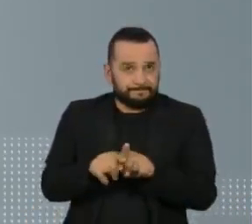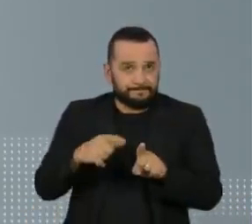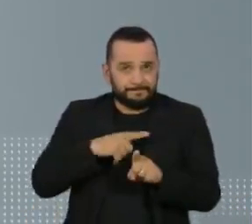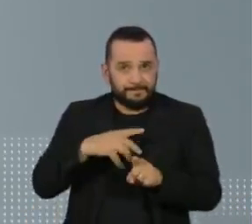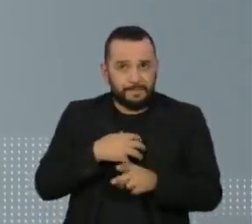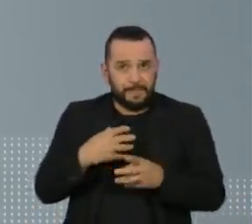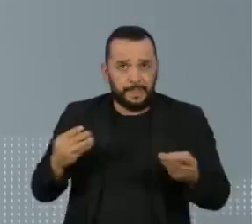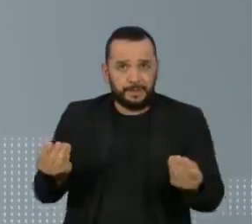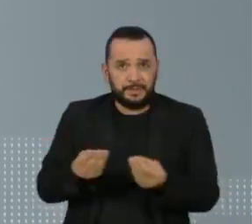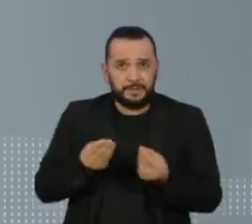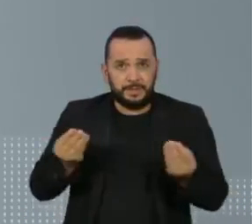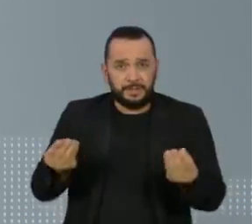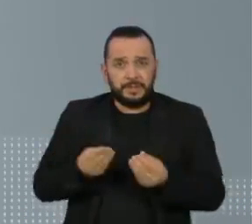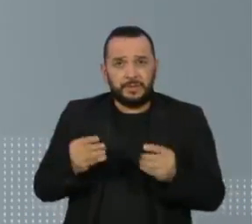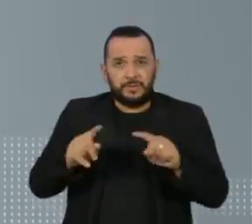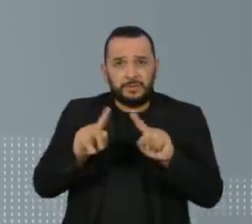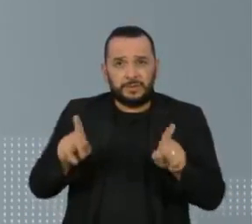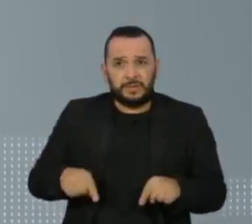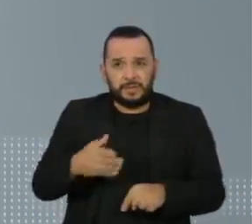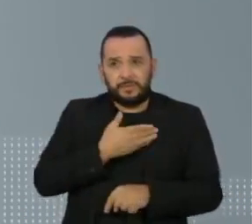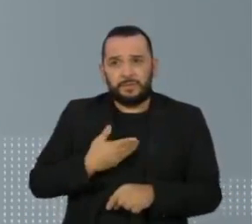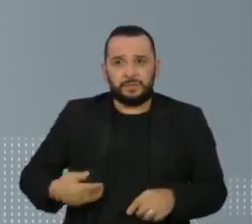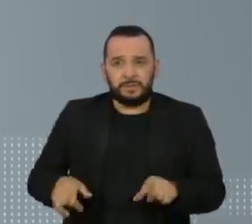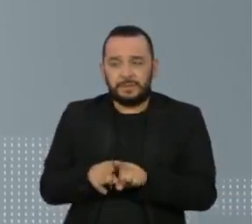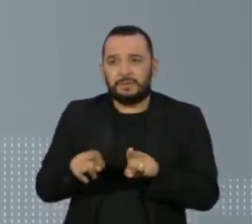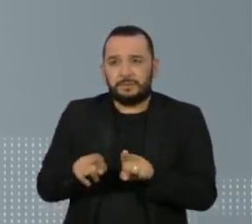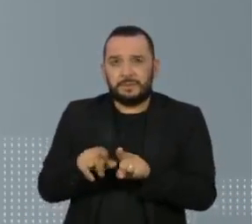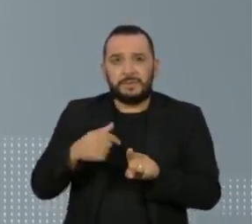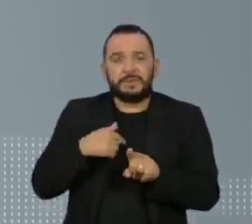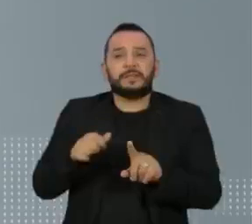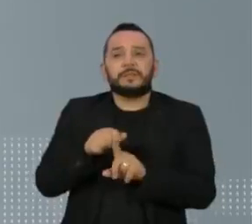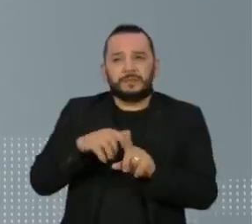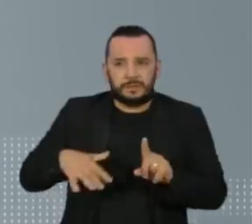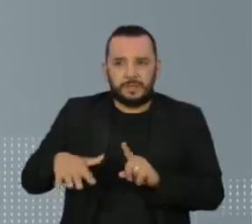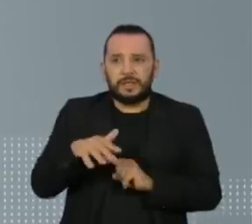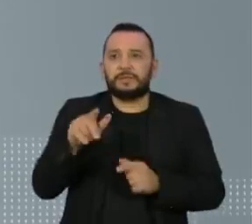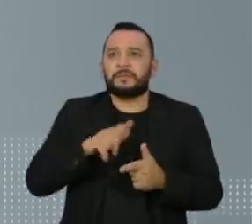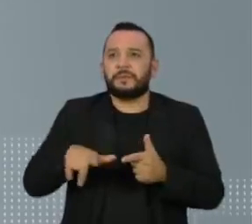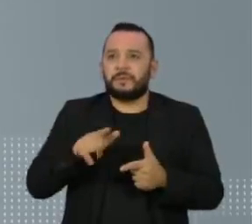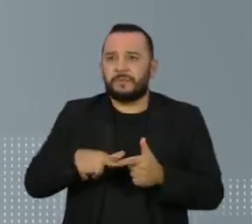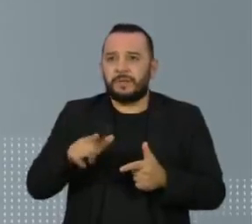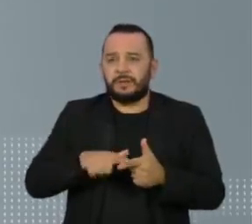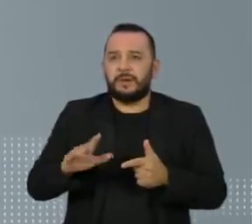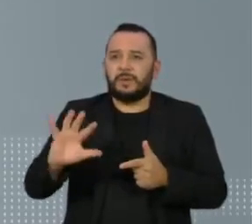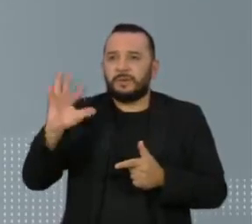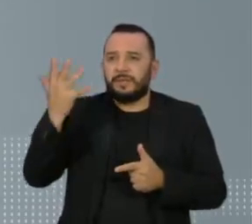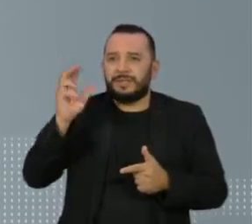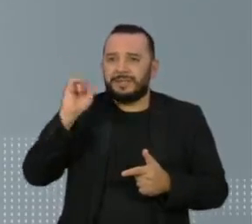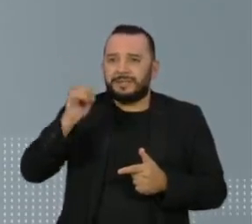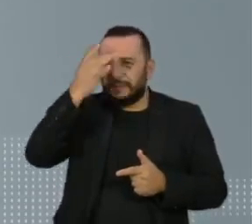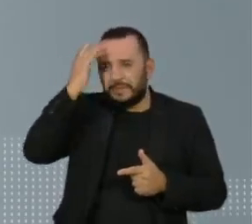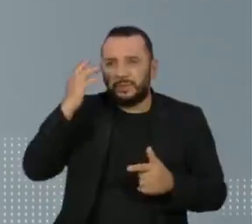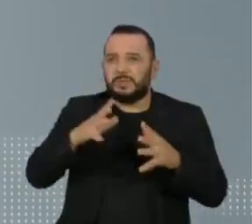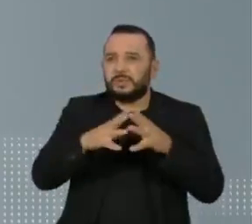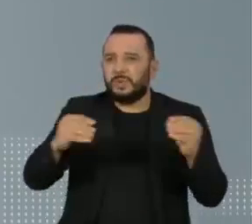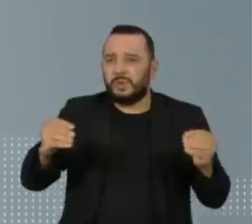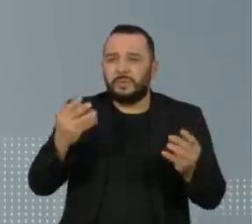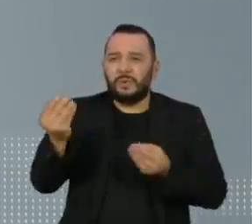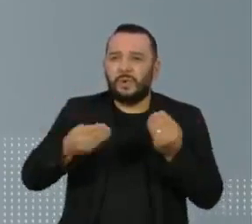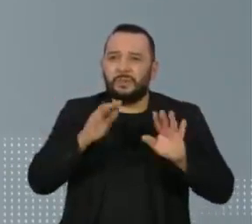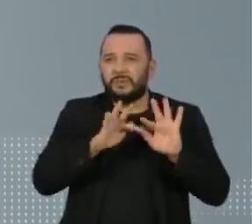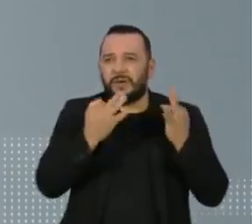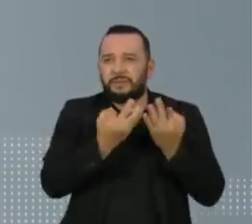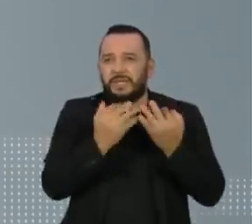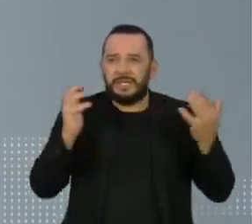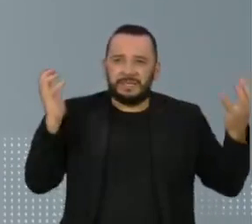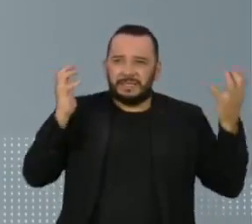sensibilização dos funcionários públicos e da sociedade para os problemas causados pelo desaparecimento para os familiares e